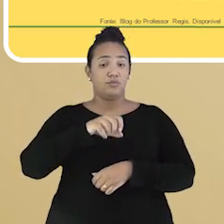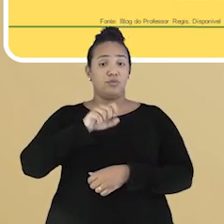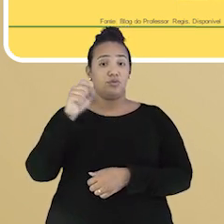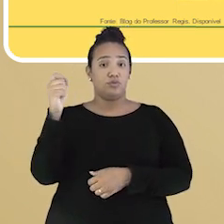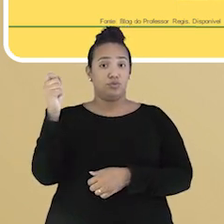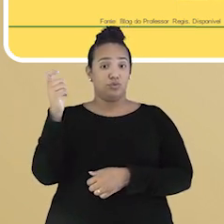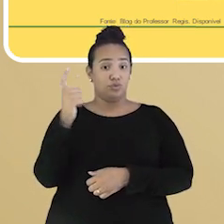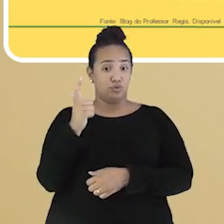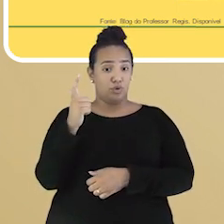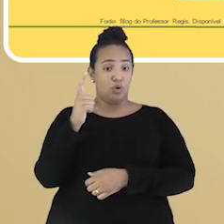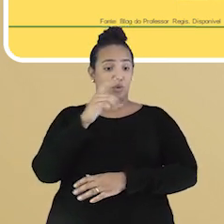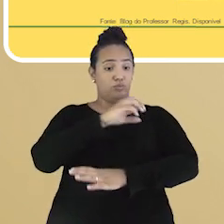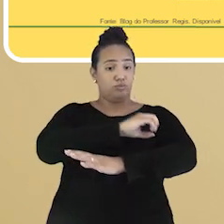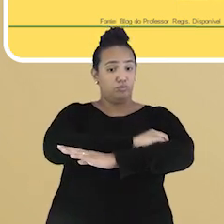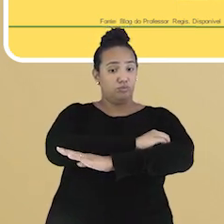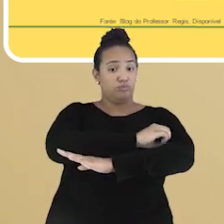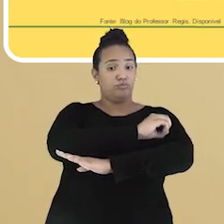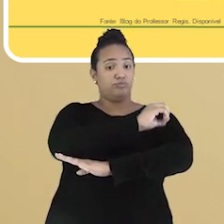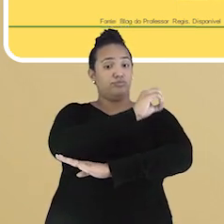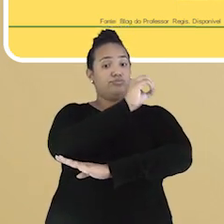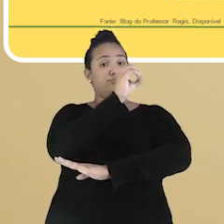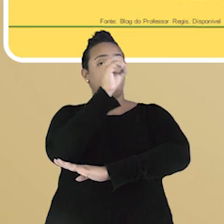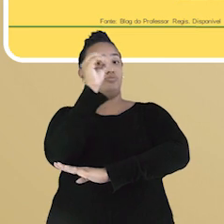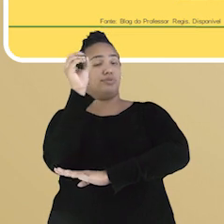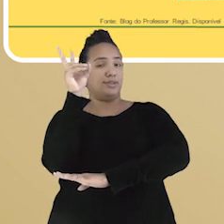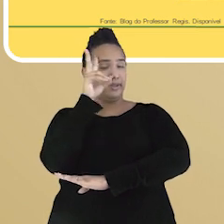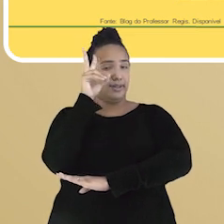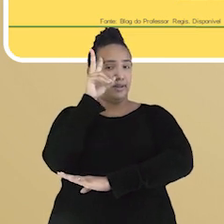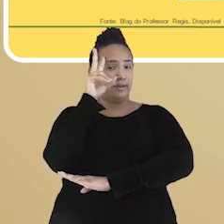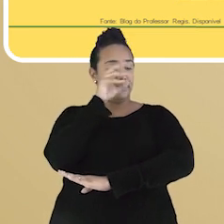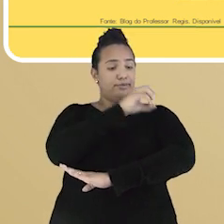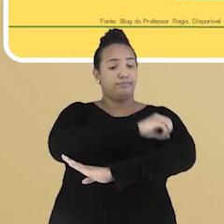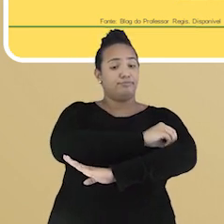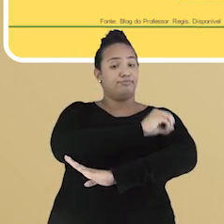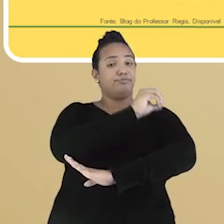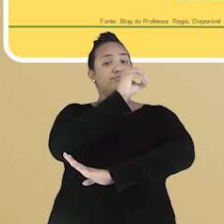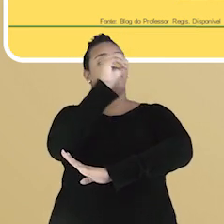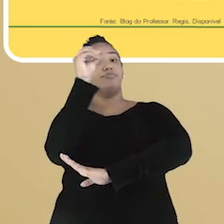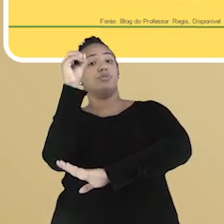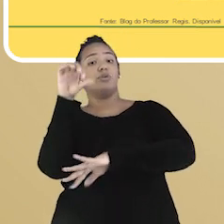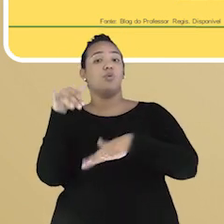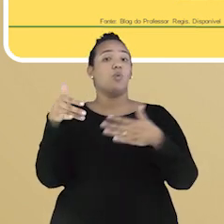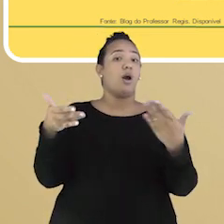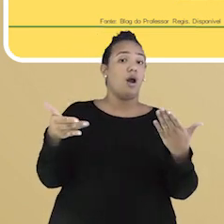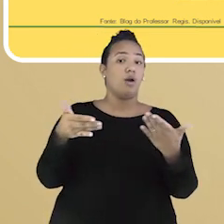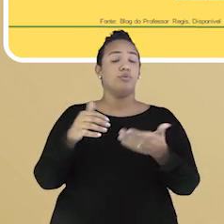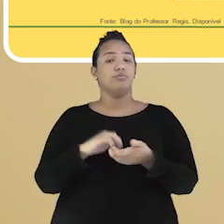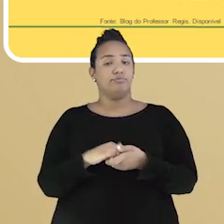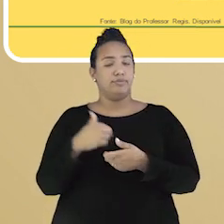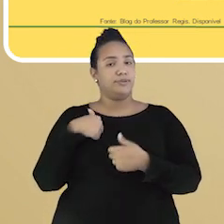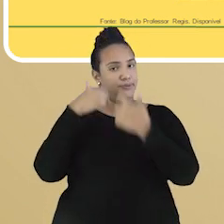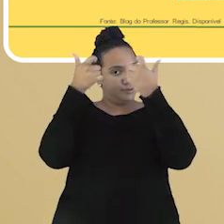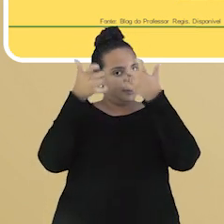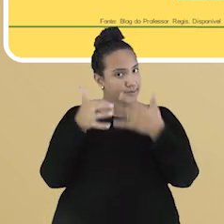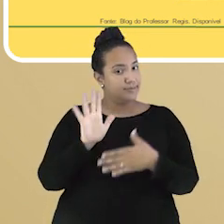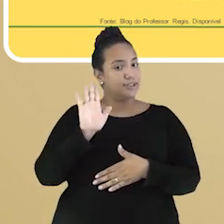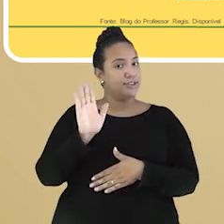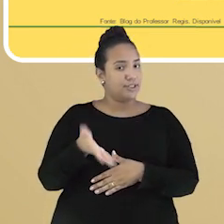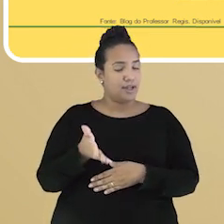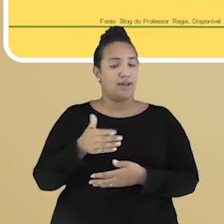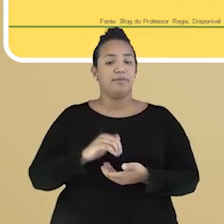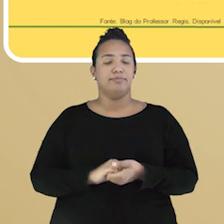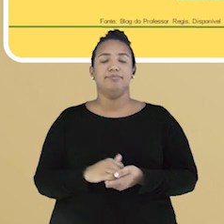estava nascendo. Nós falamos hoje qual ponto cardeal fica na direção que o sol nasce. Fica a dica aí. Falamos sobre isso